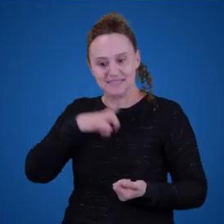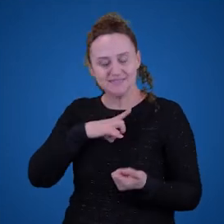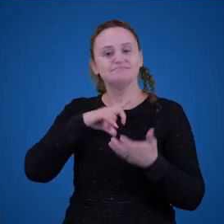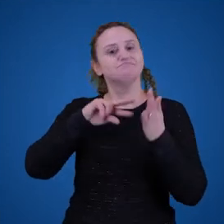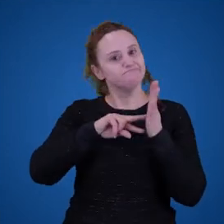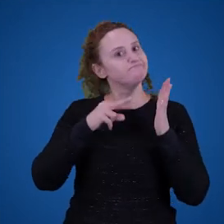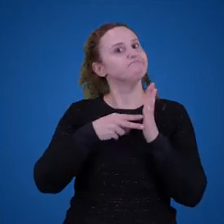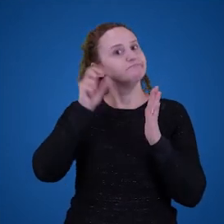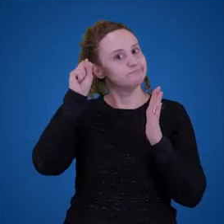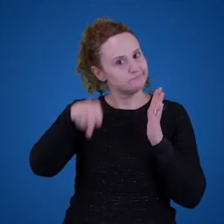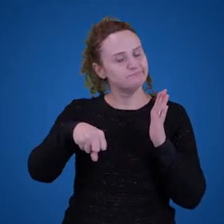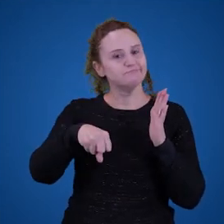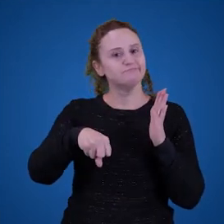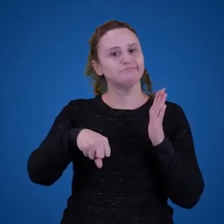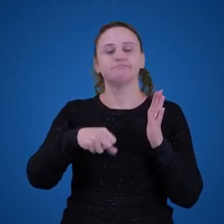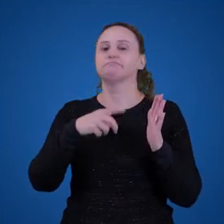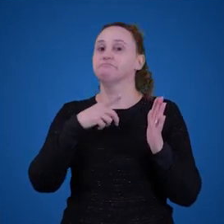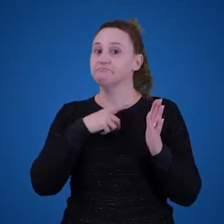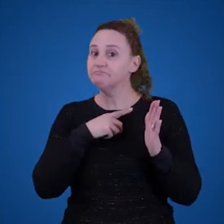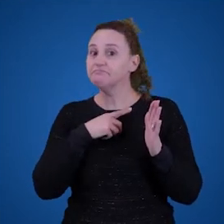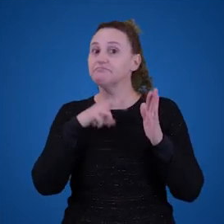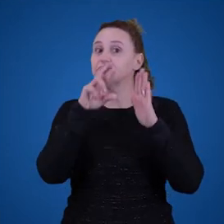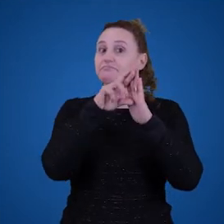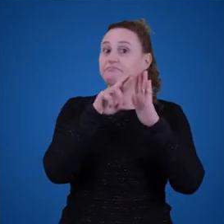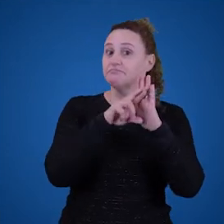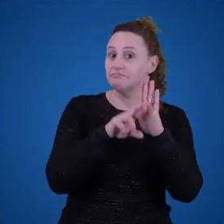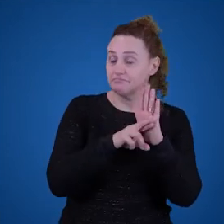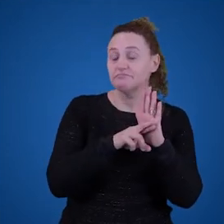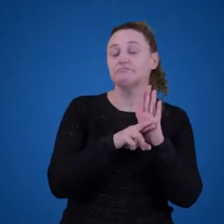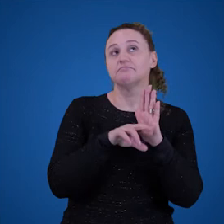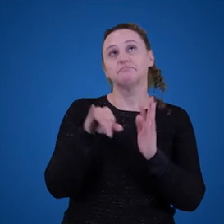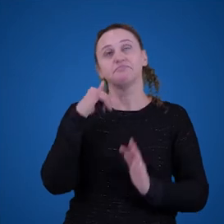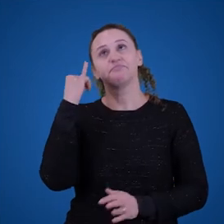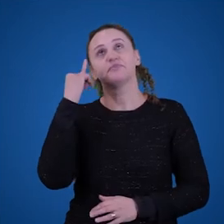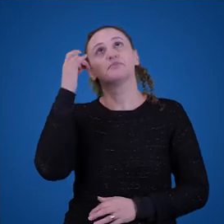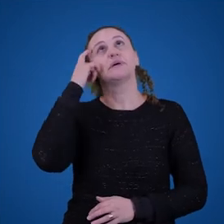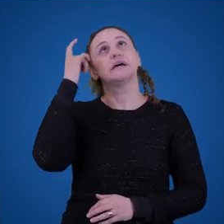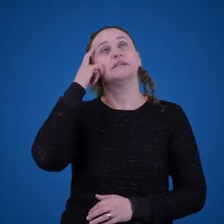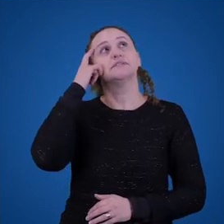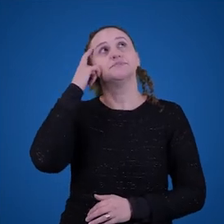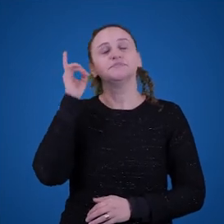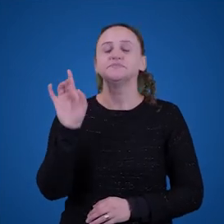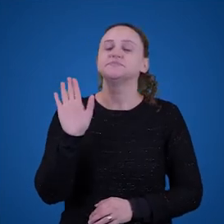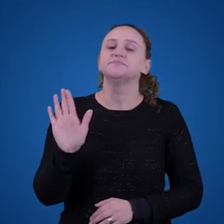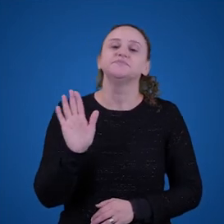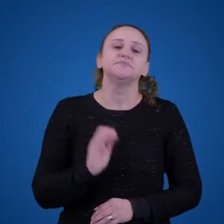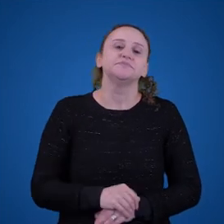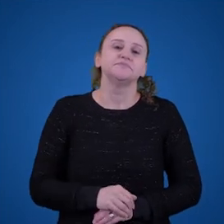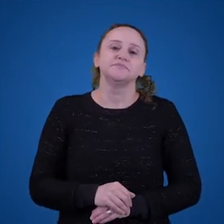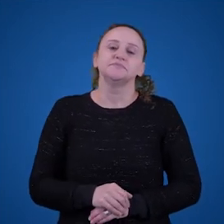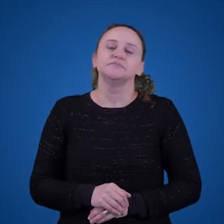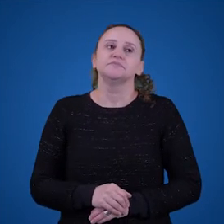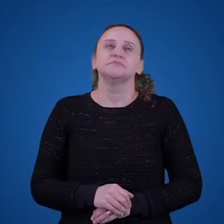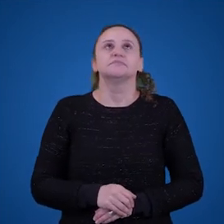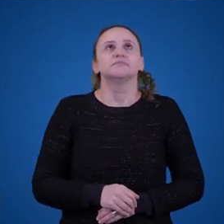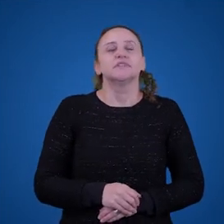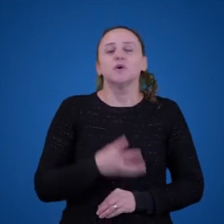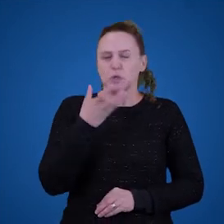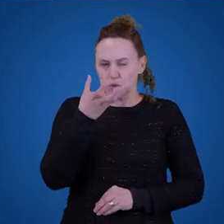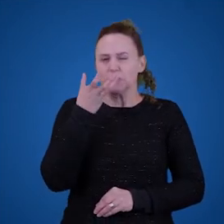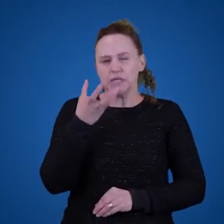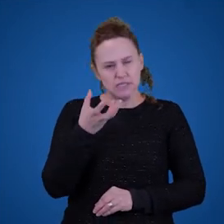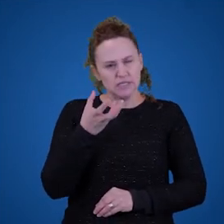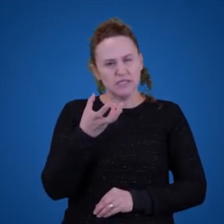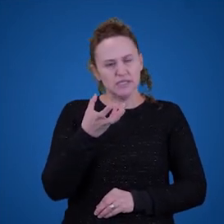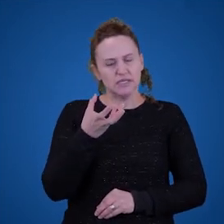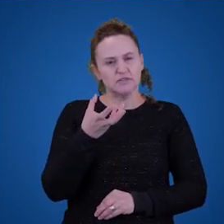alguns pressupostos são necessários. Então, vamos comprar algumas ideias, certo? Então, algumas ideias que eu gostaria que vocês comprassem são